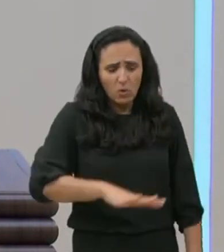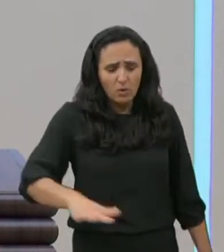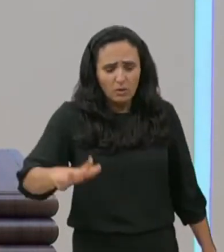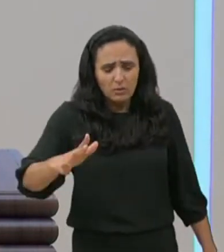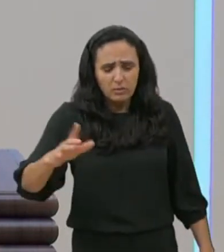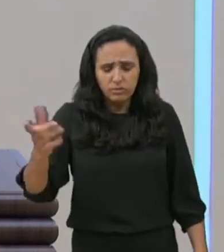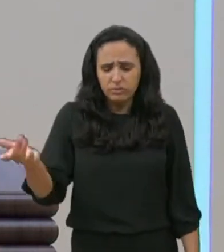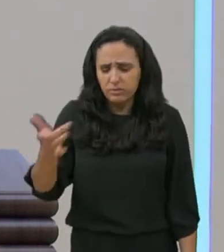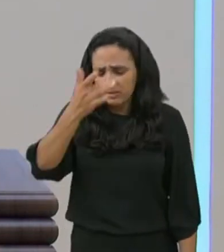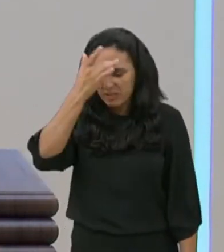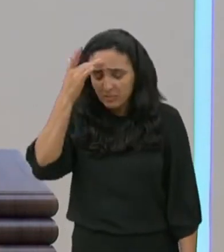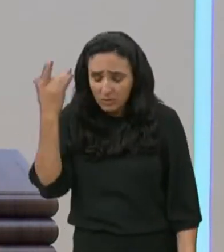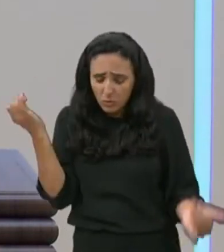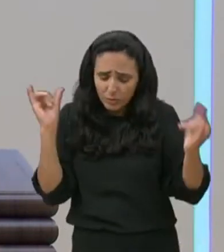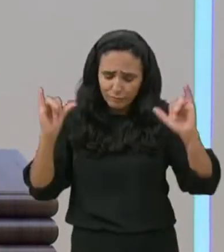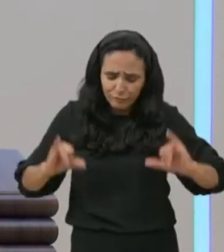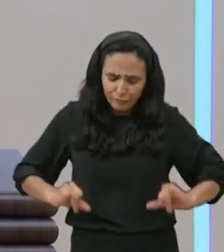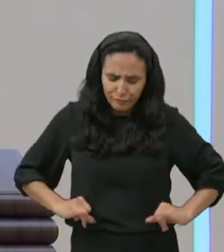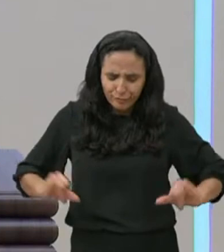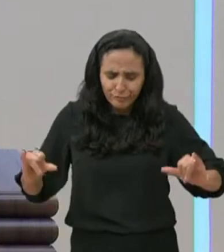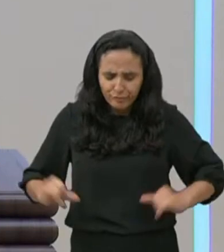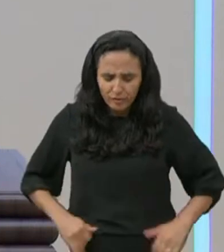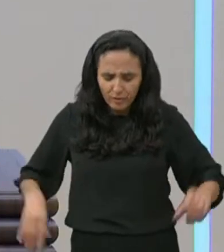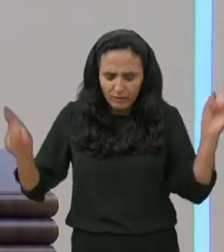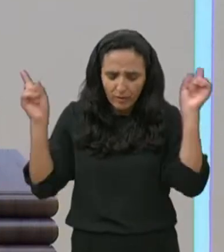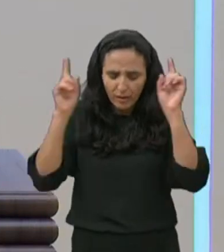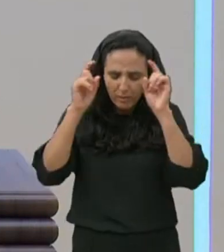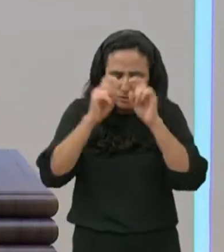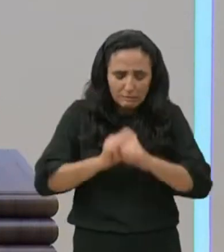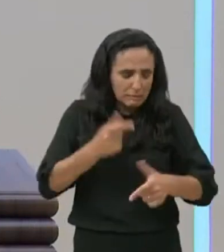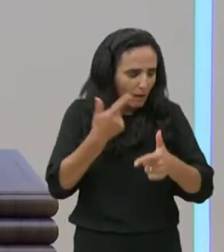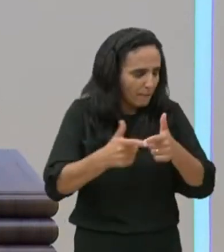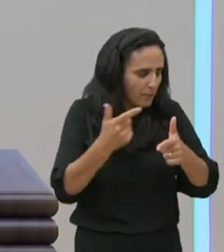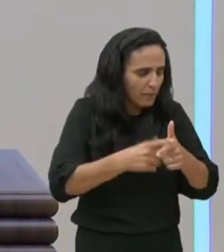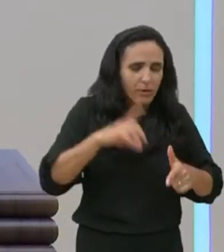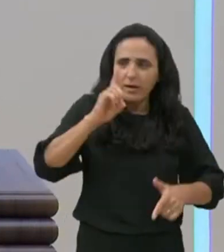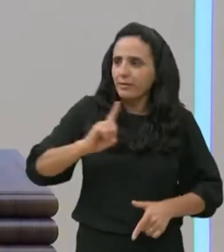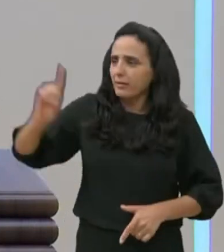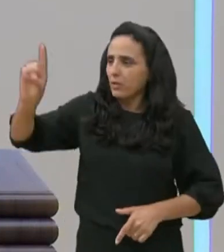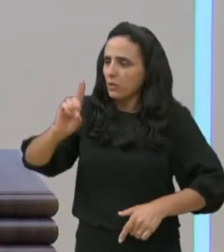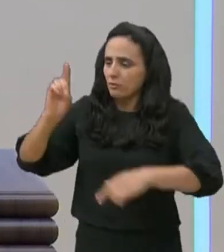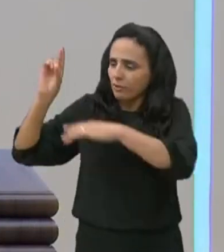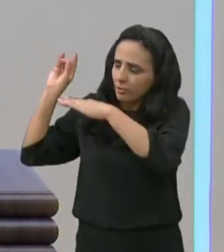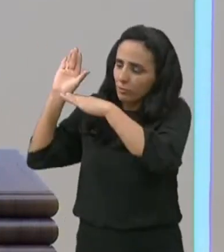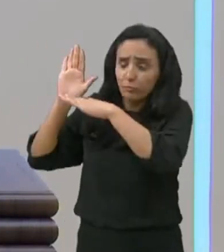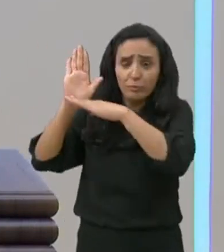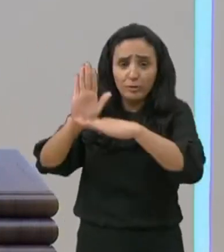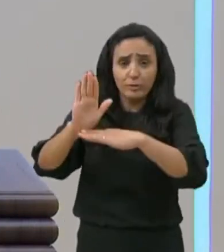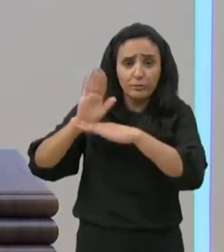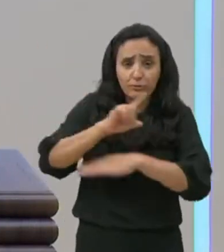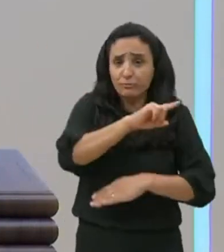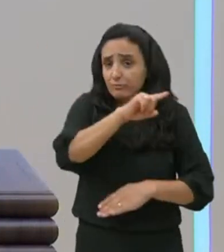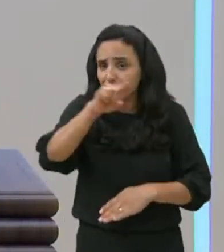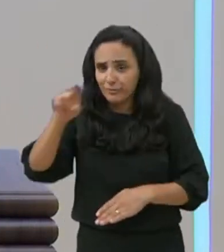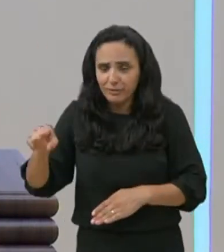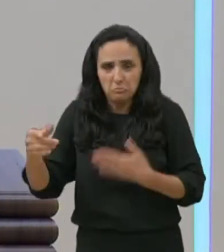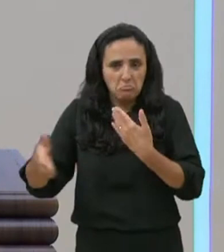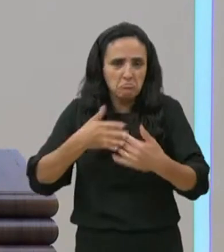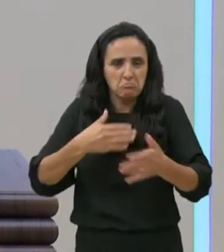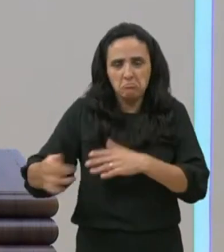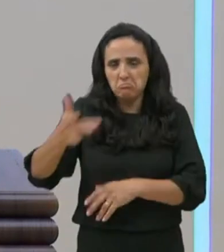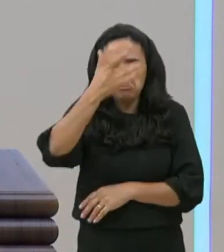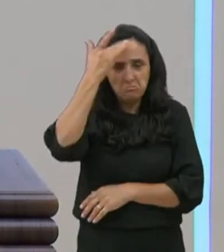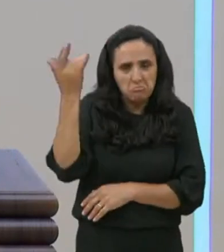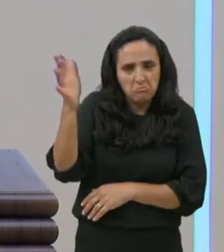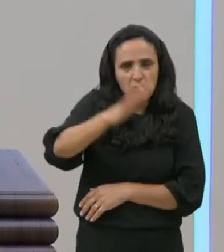pobre, e do gemido, do necessitado, eu me levantarei, agora, diz o senhor, bendito é